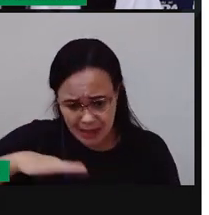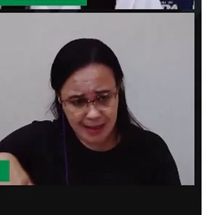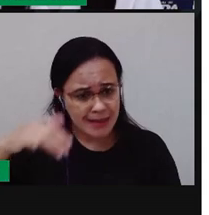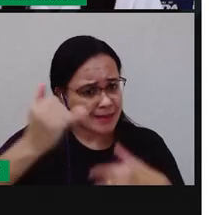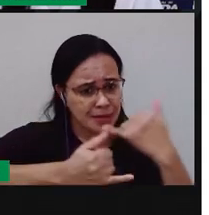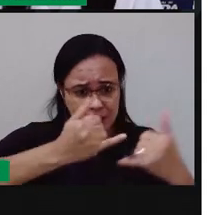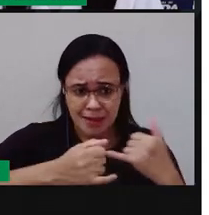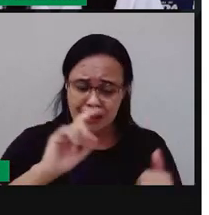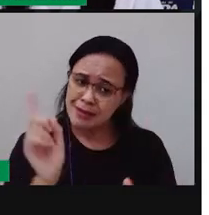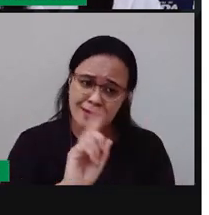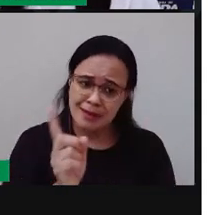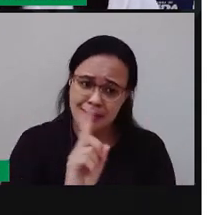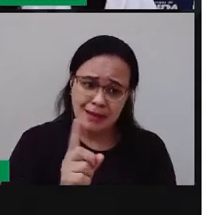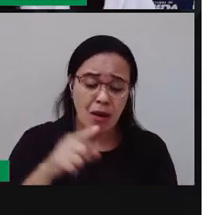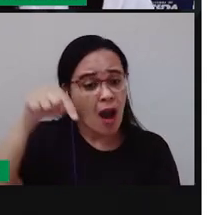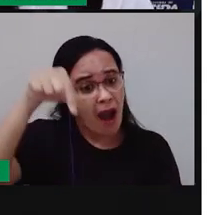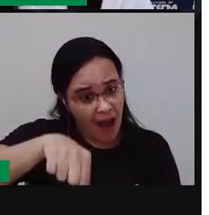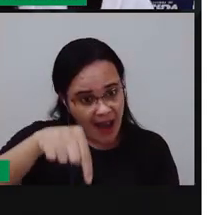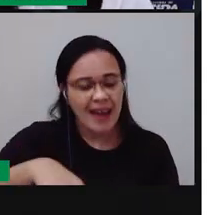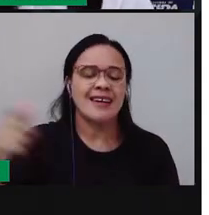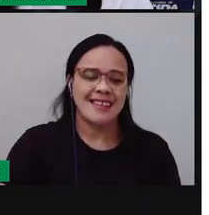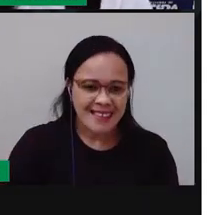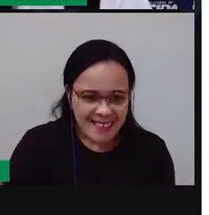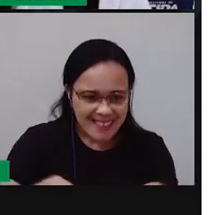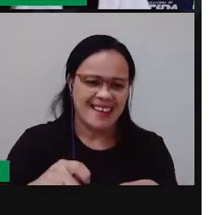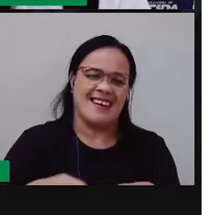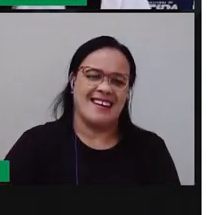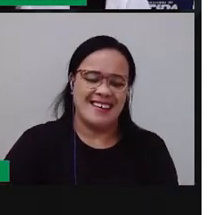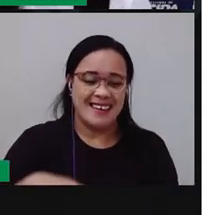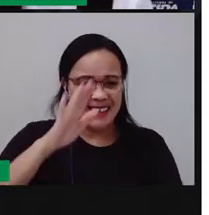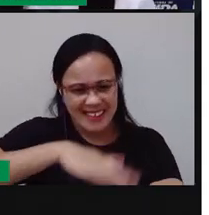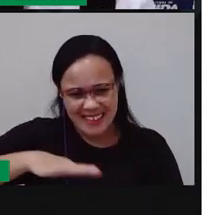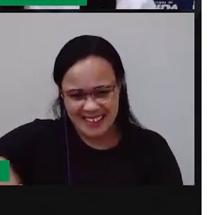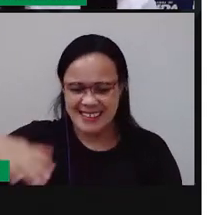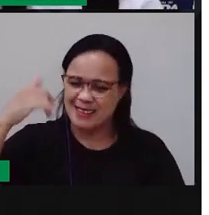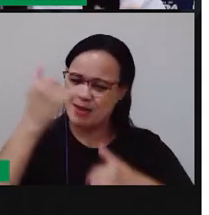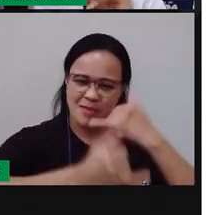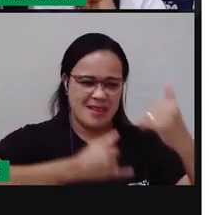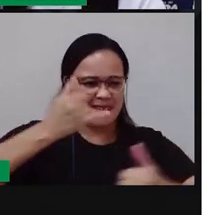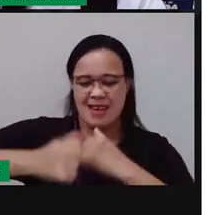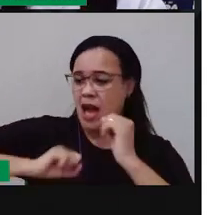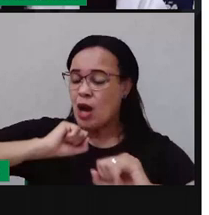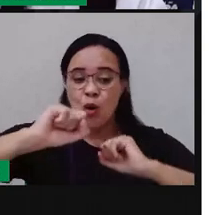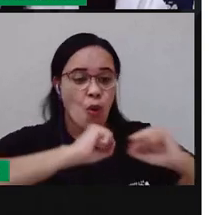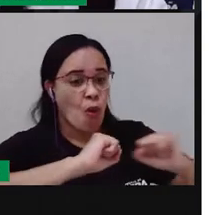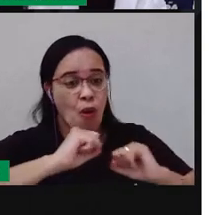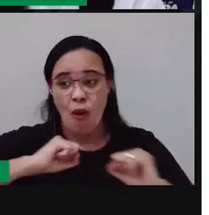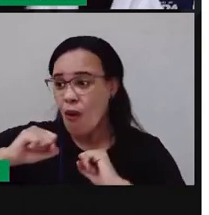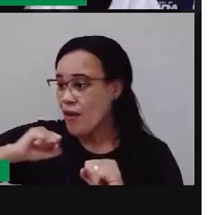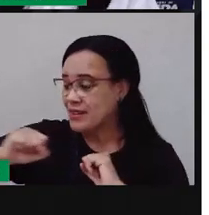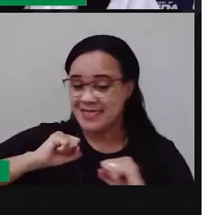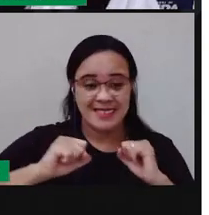valoriza a arte de correr e brincar. Oxe, criança gosta mesmo de brincar.